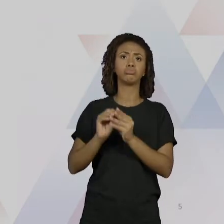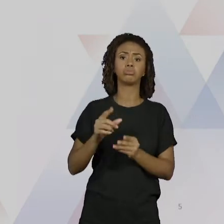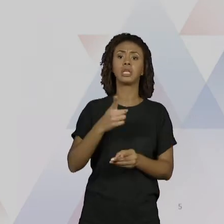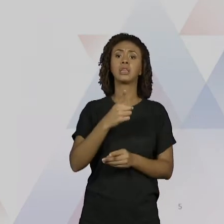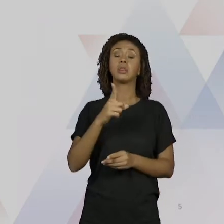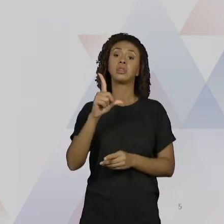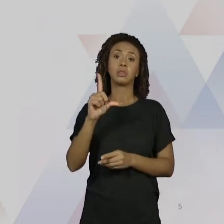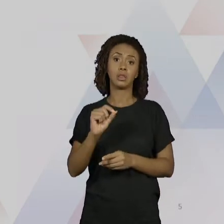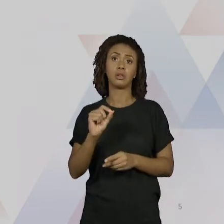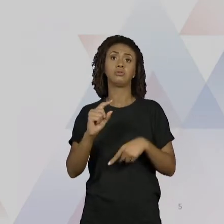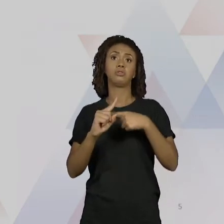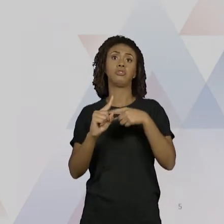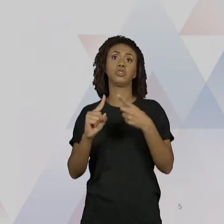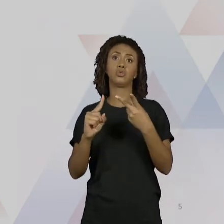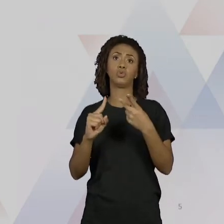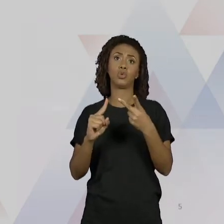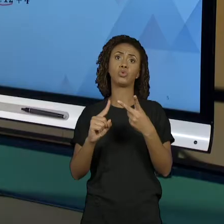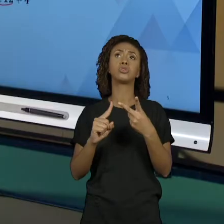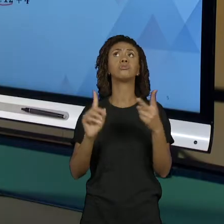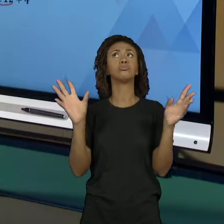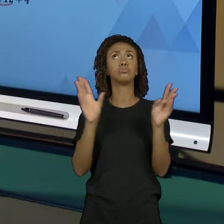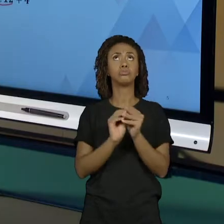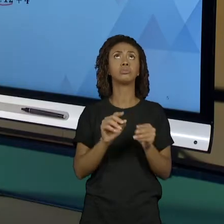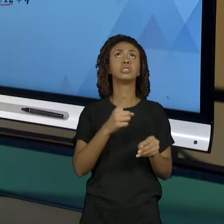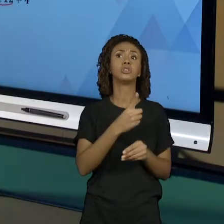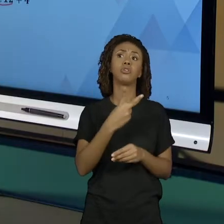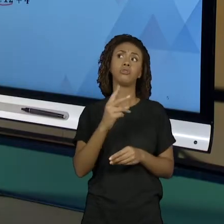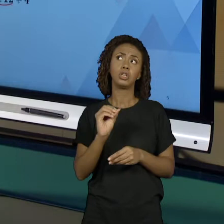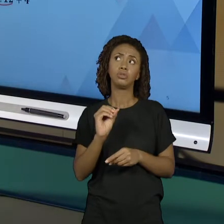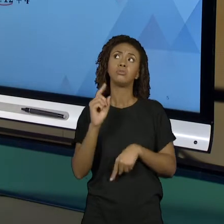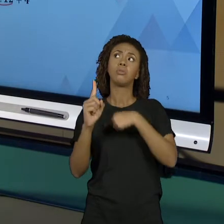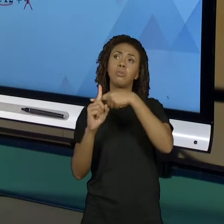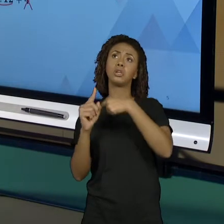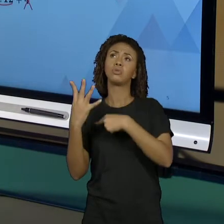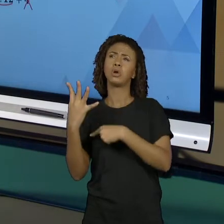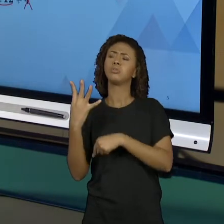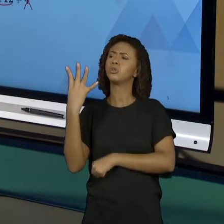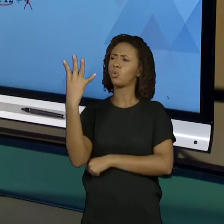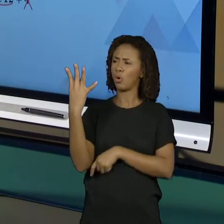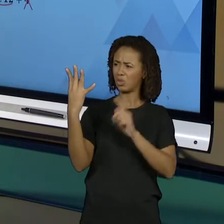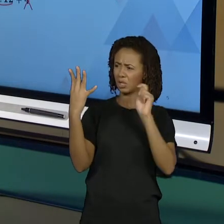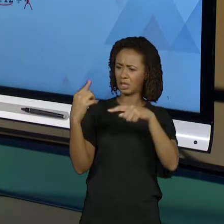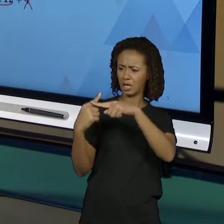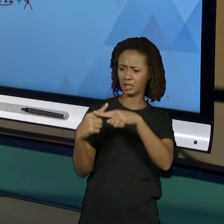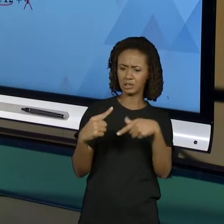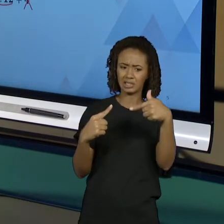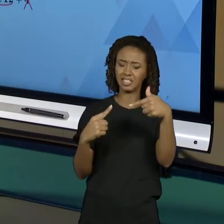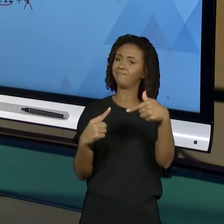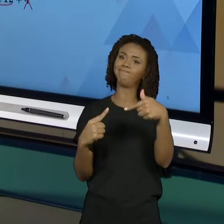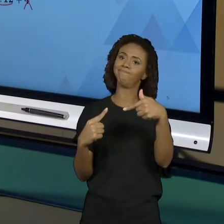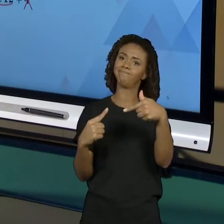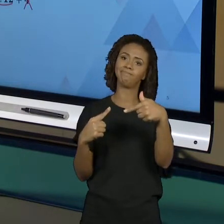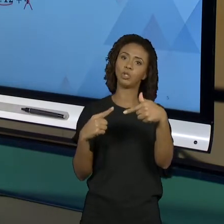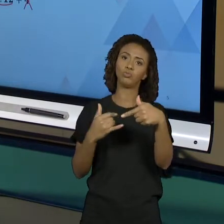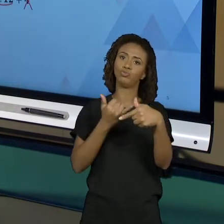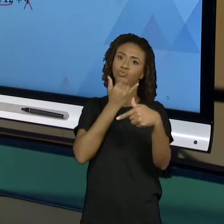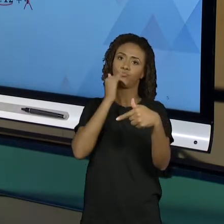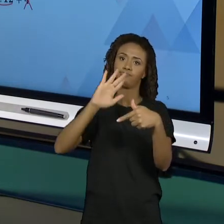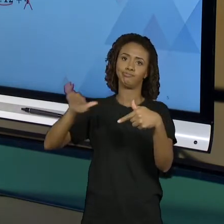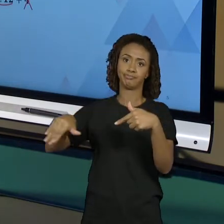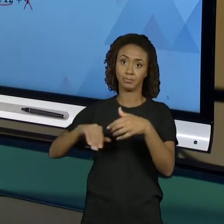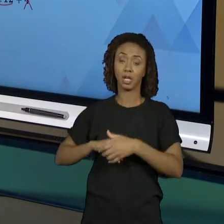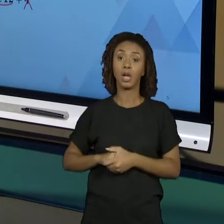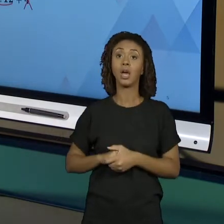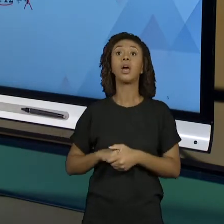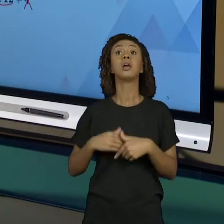120 mais 4. O 4 é múltiplo de 7? Não. Então, isso para mim não serve. Então, vamos tentar um